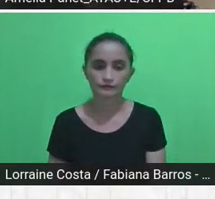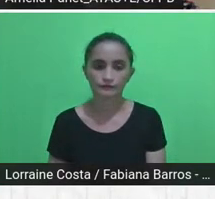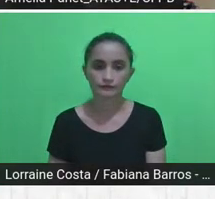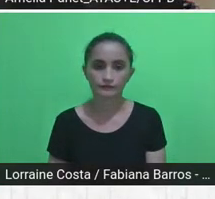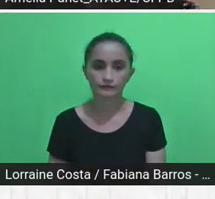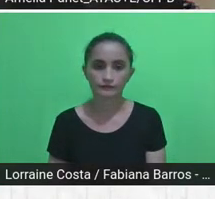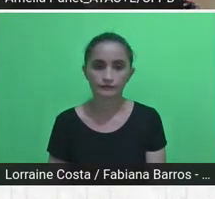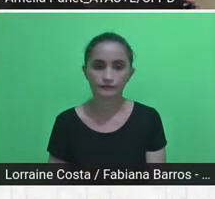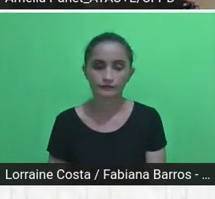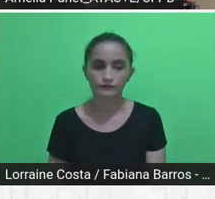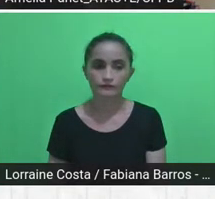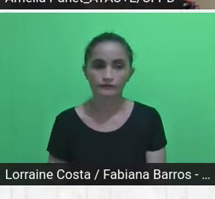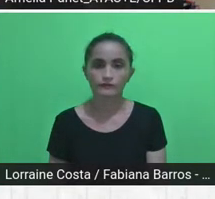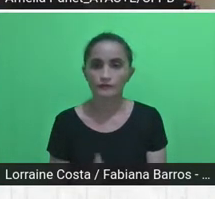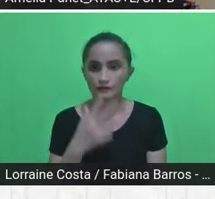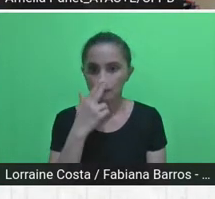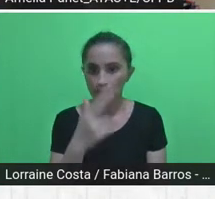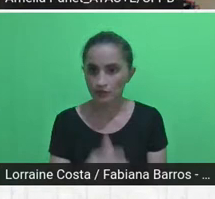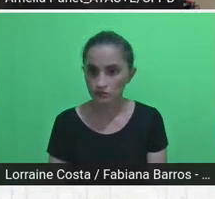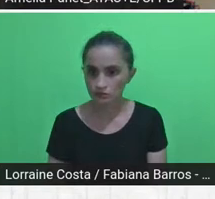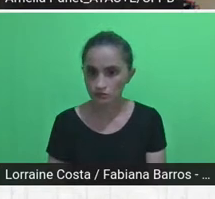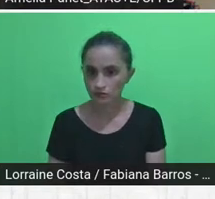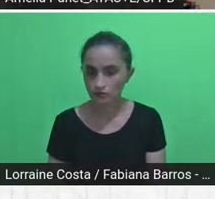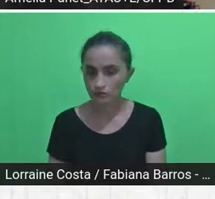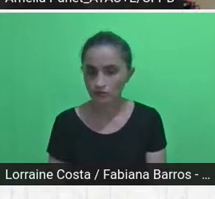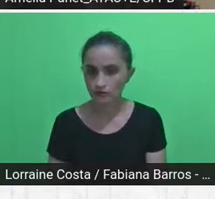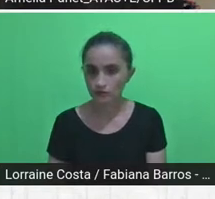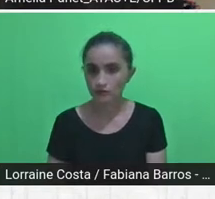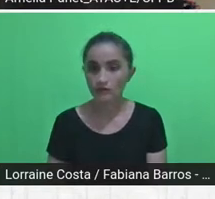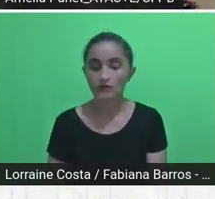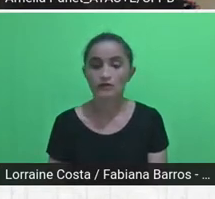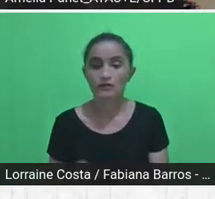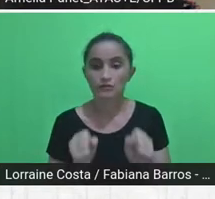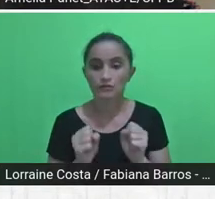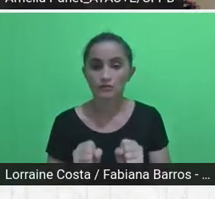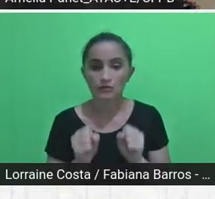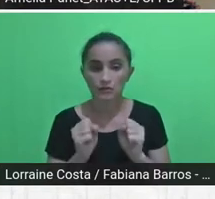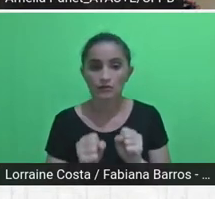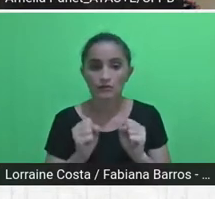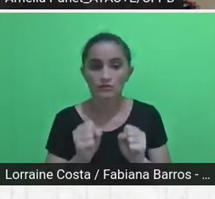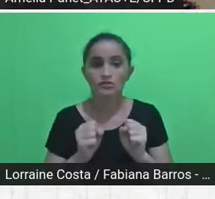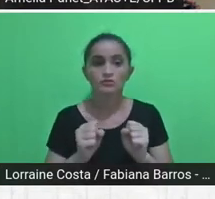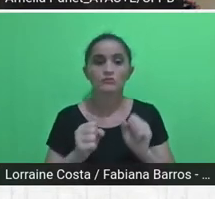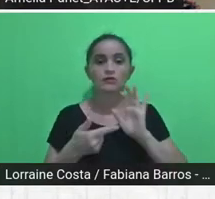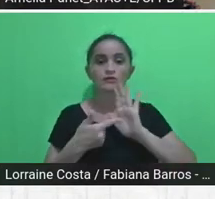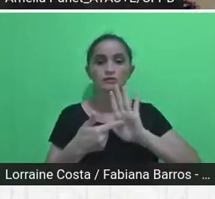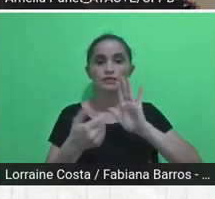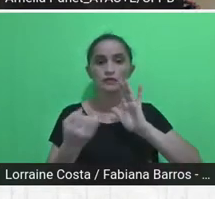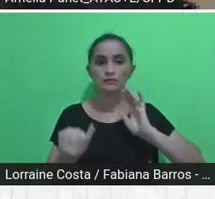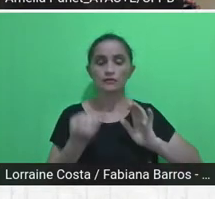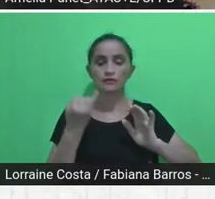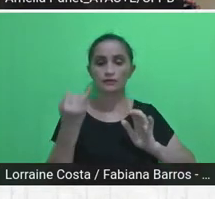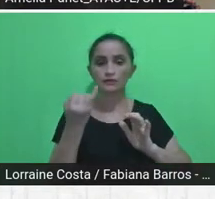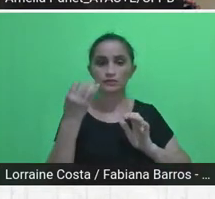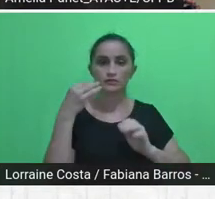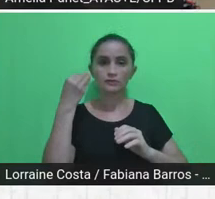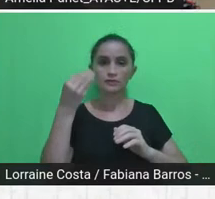Eu acho que, sim, eu acho que eu poderia, nós poderíamos destacar, né, como experiências